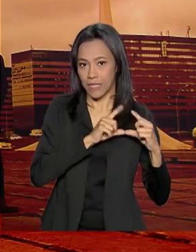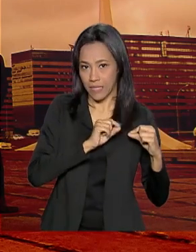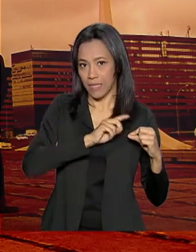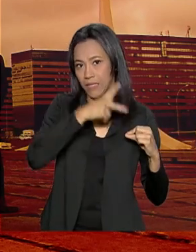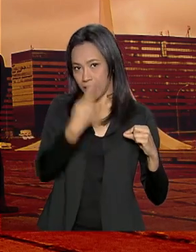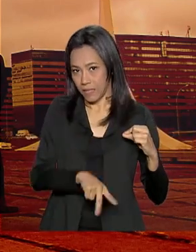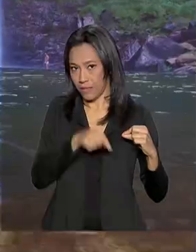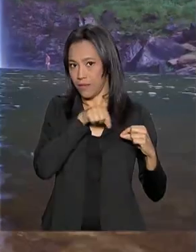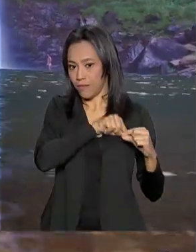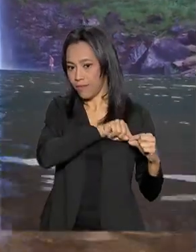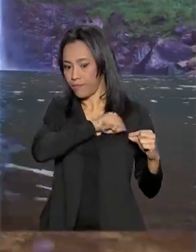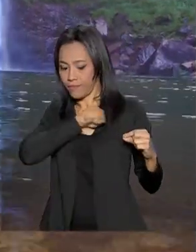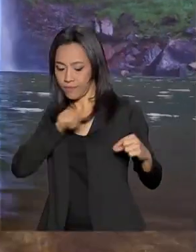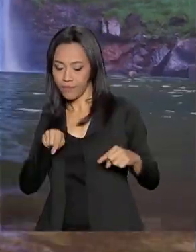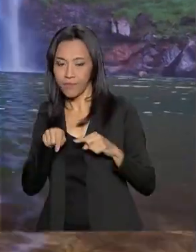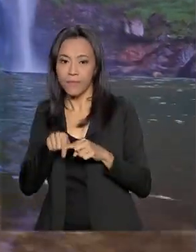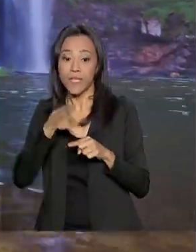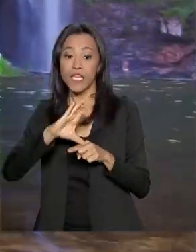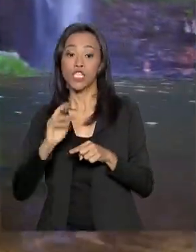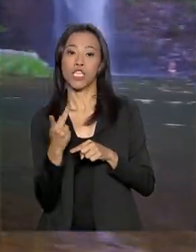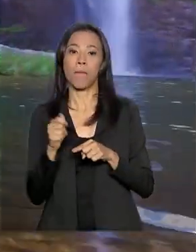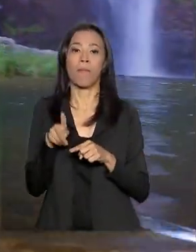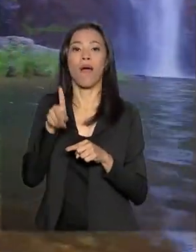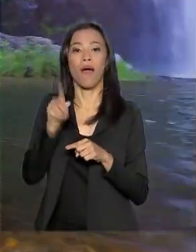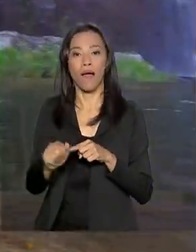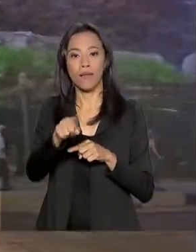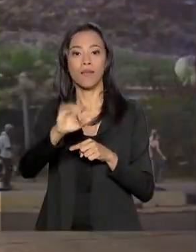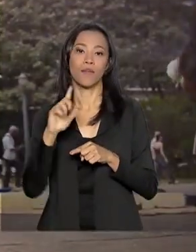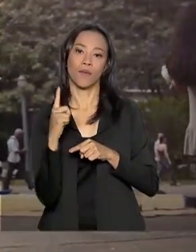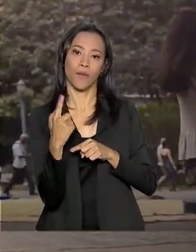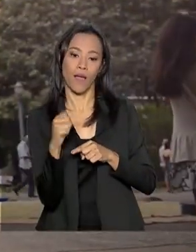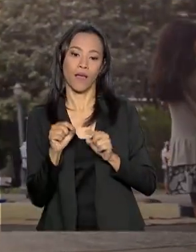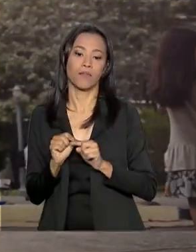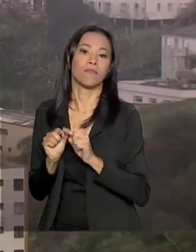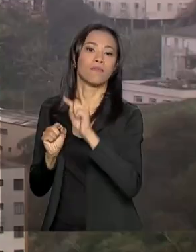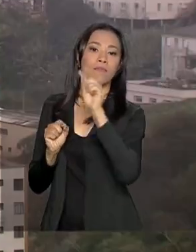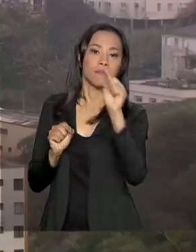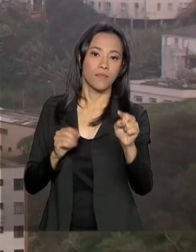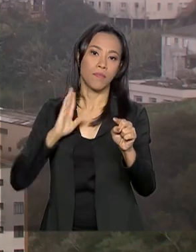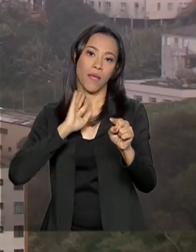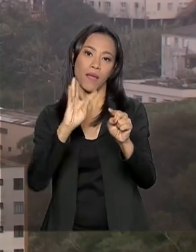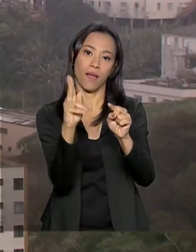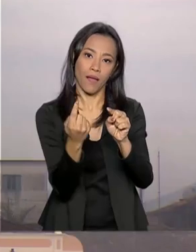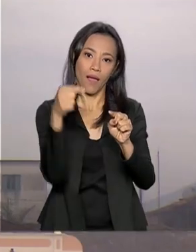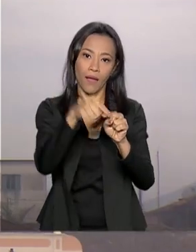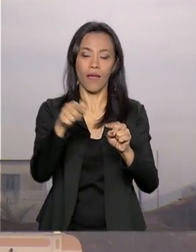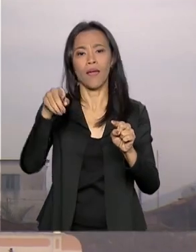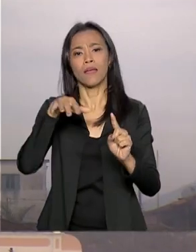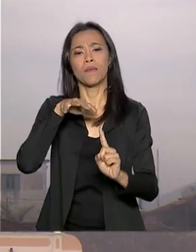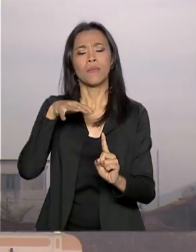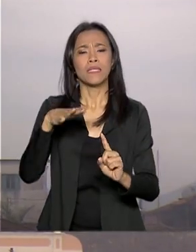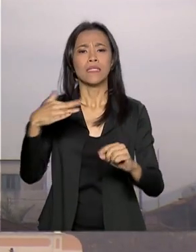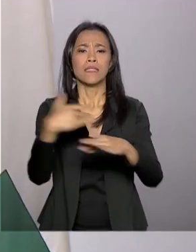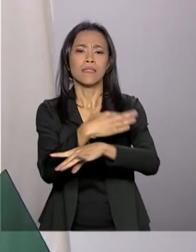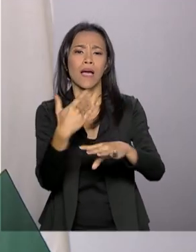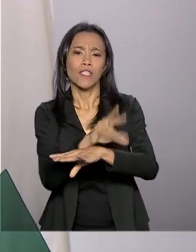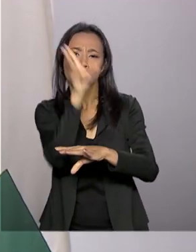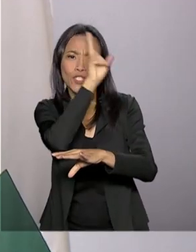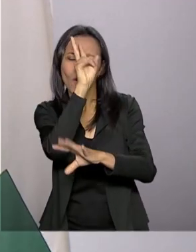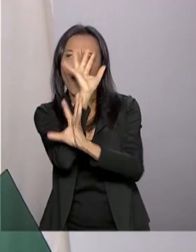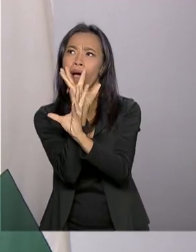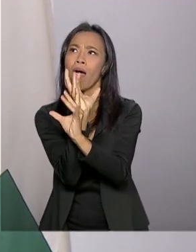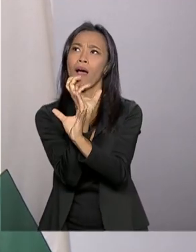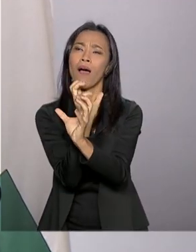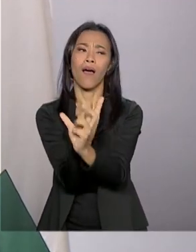no Distrito Federal, e Chapada dos Veadeiros, em Goiás, e Belo Horizonte e cidades históricas, em Minas Gerais. Vamos